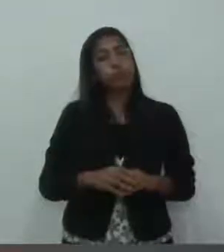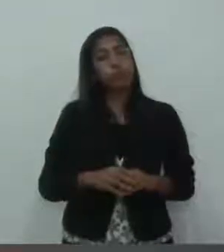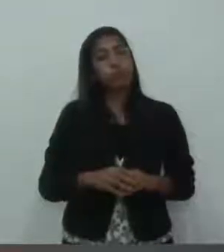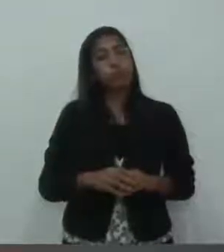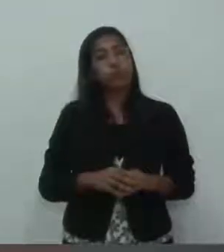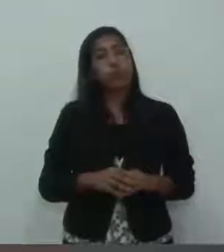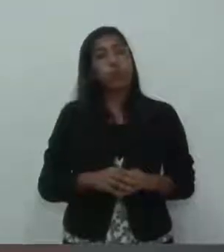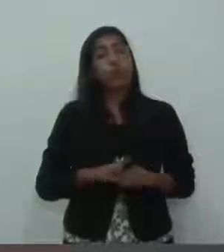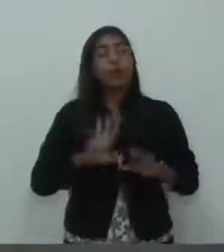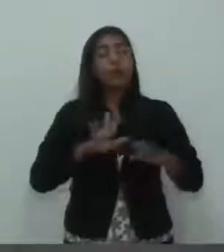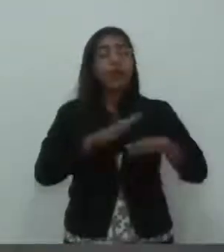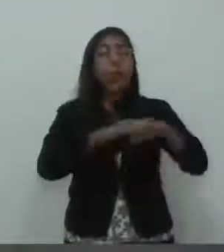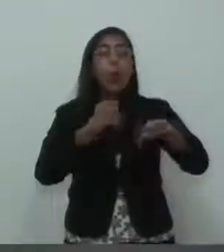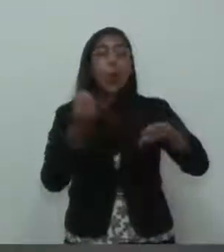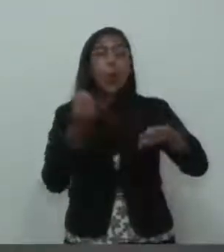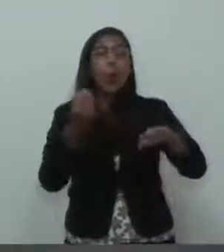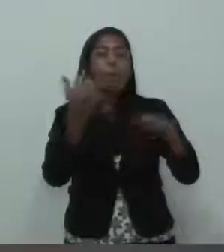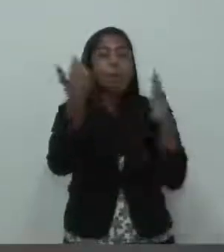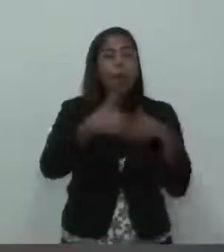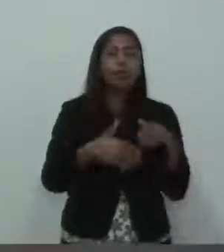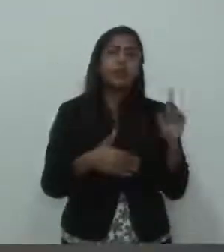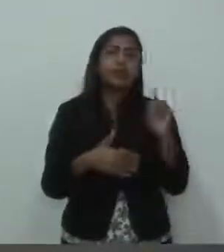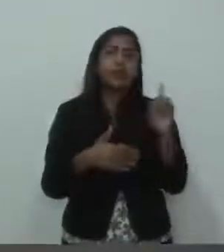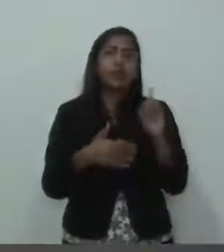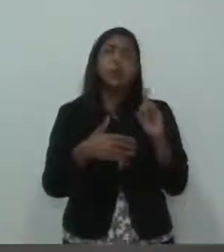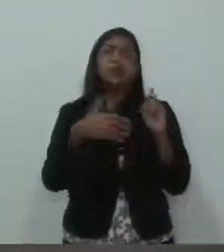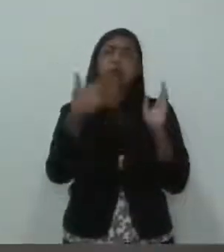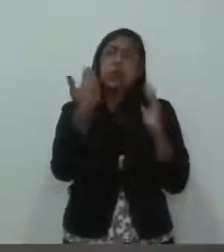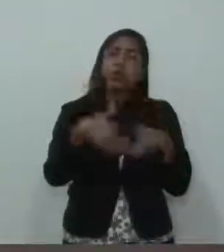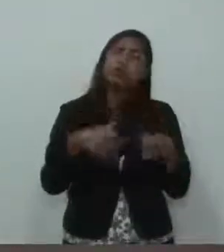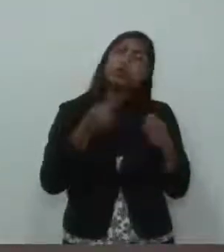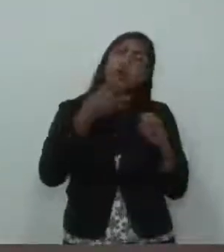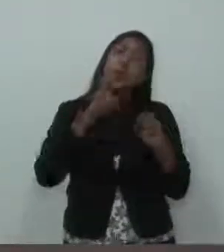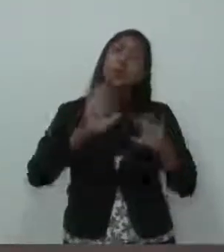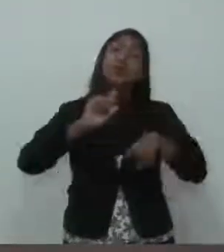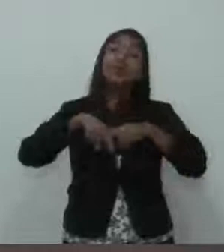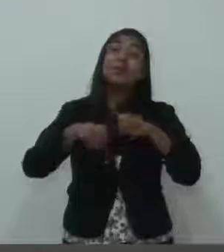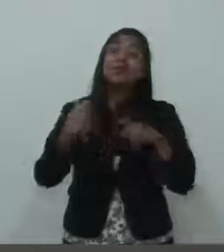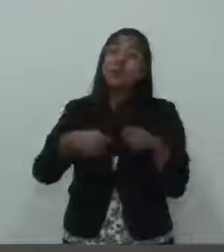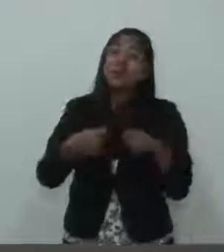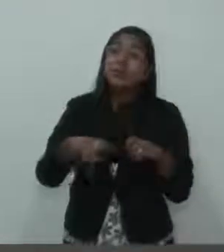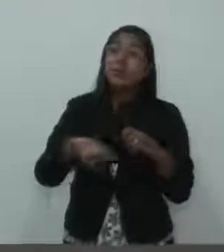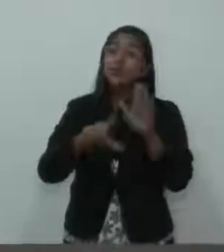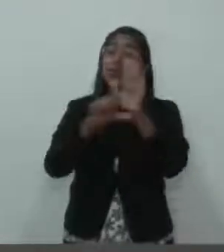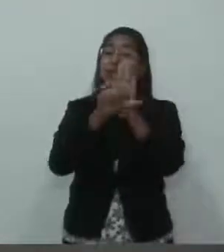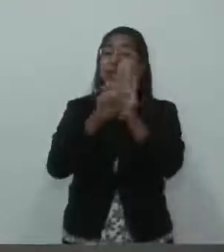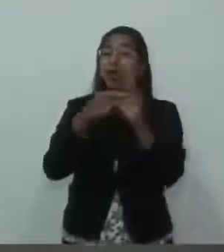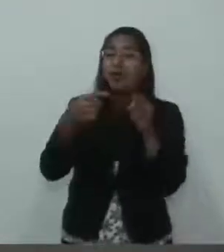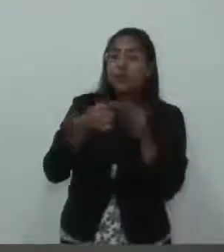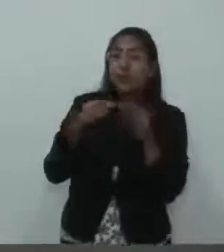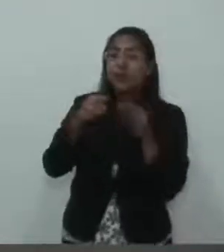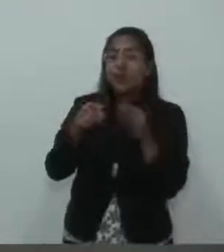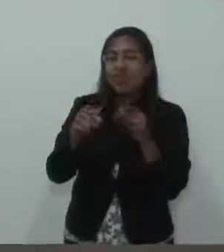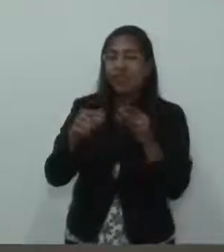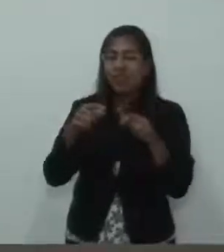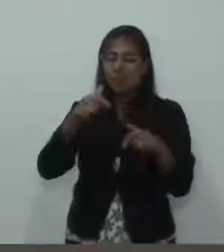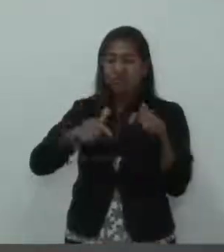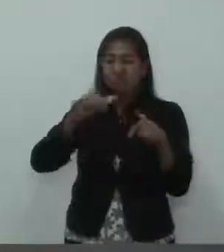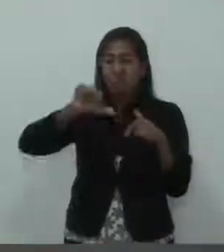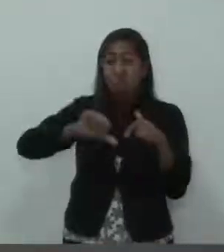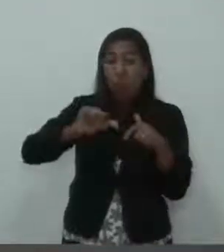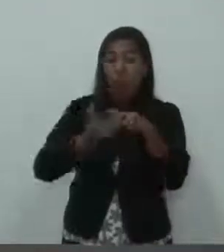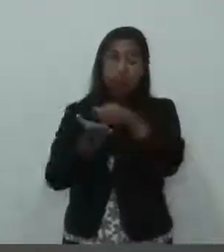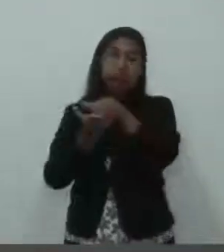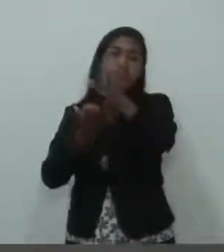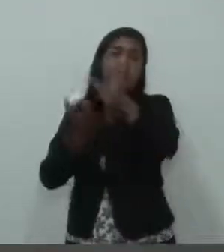concurso, mas depois a gente tem que ter formatos que esses maus funcionários possam ser retirados para o